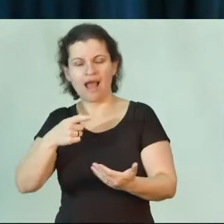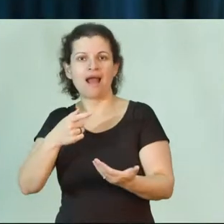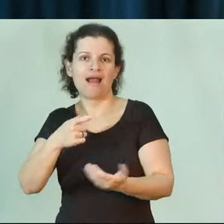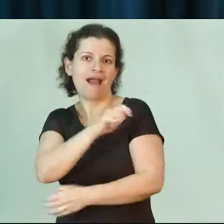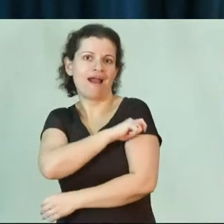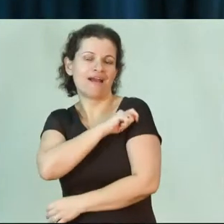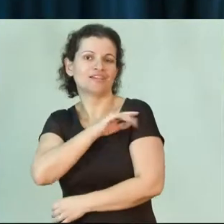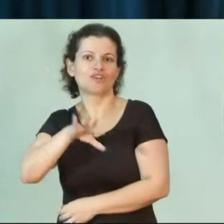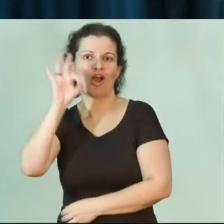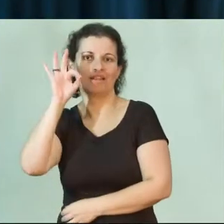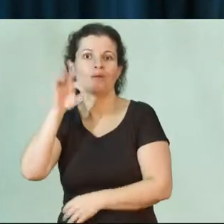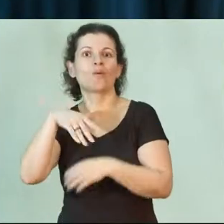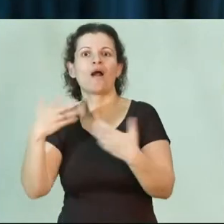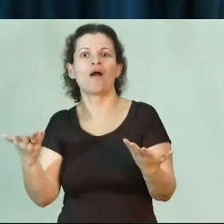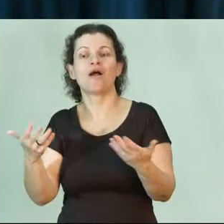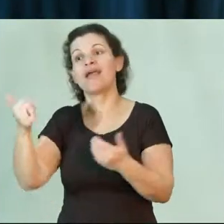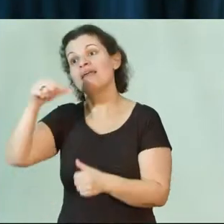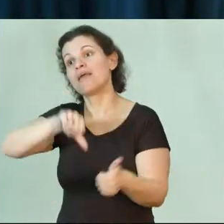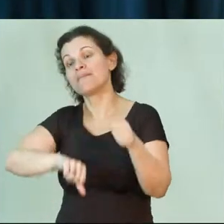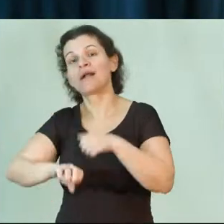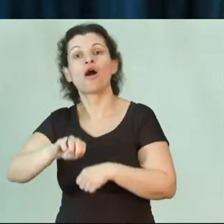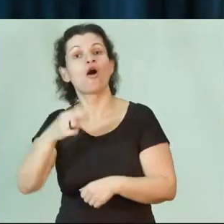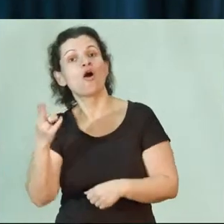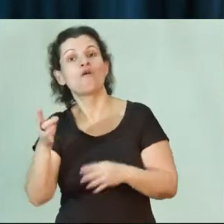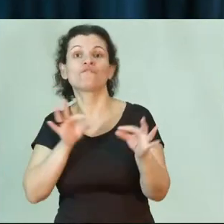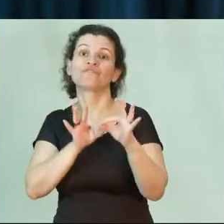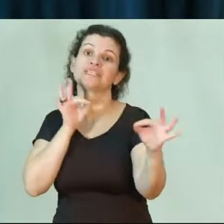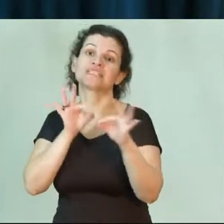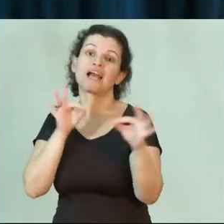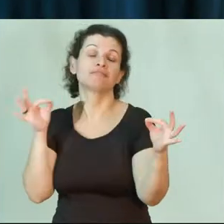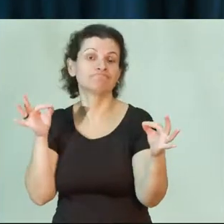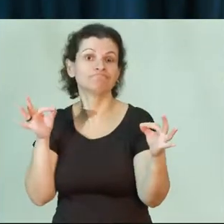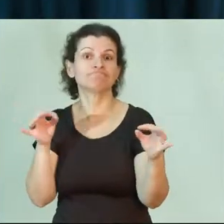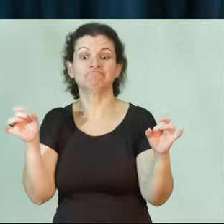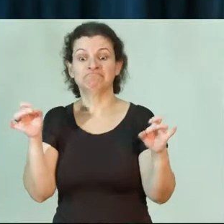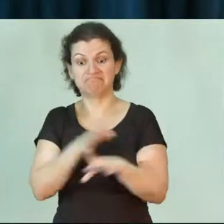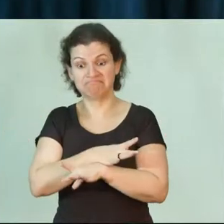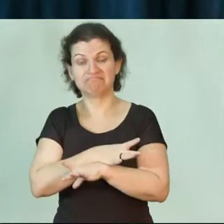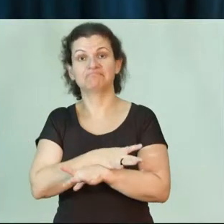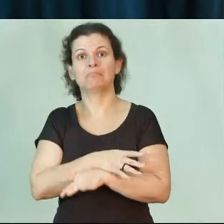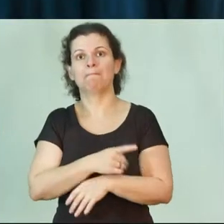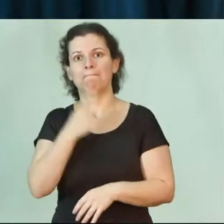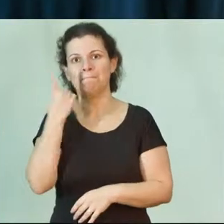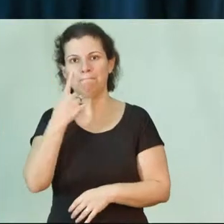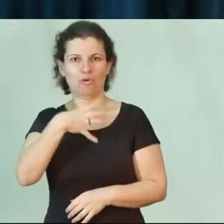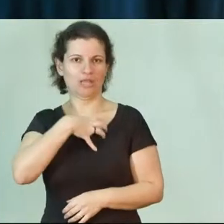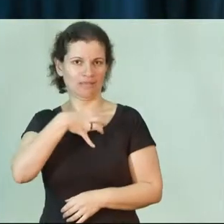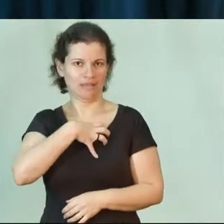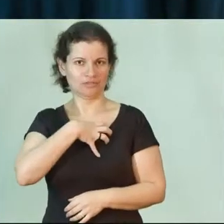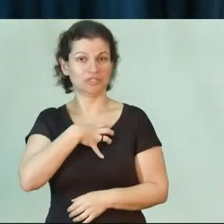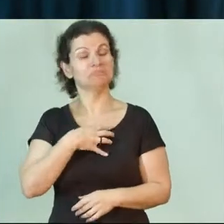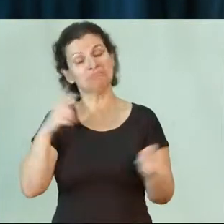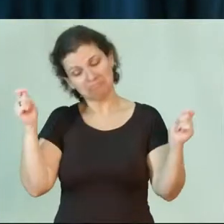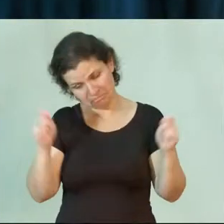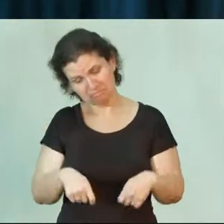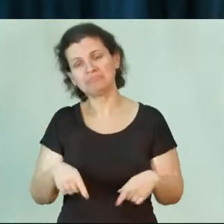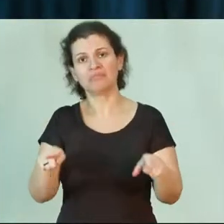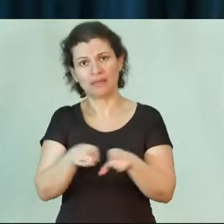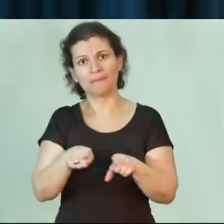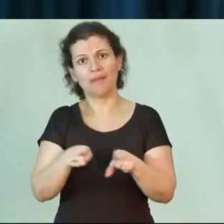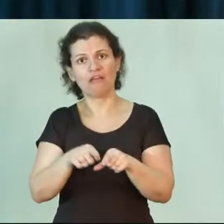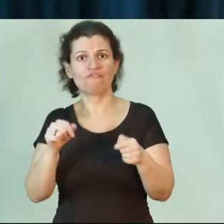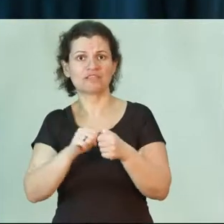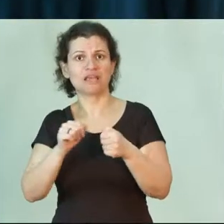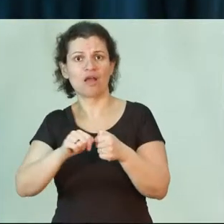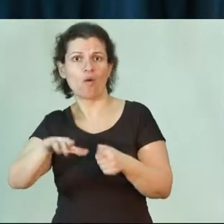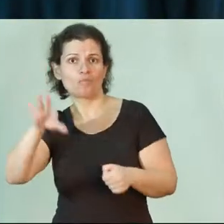faz a sua opção pela modalidade de Química ou de Física. Após terminar a primeira modalidade, ele tem possibilidade